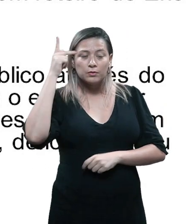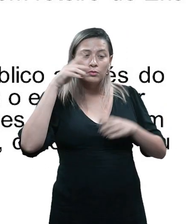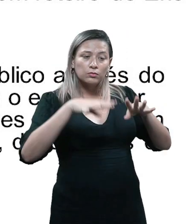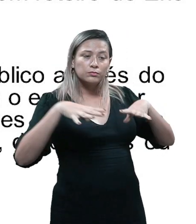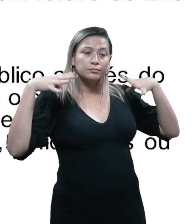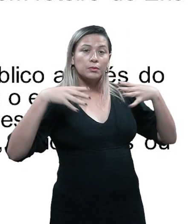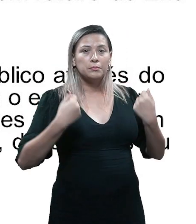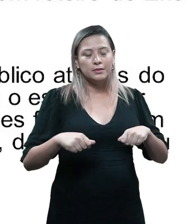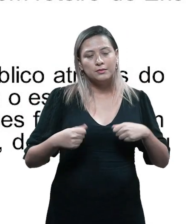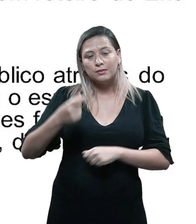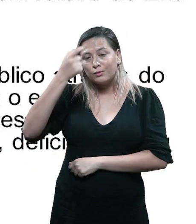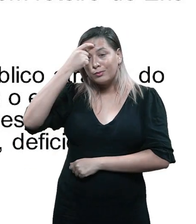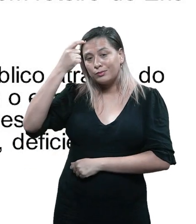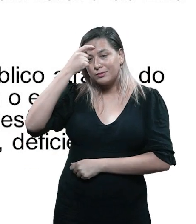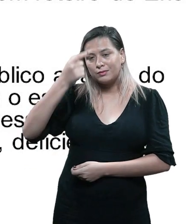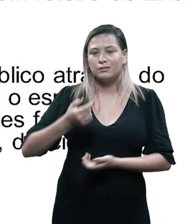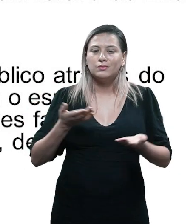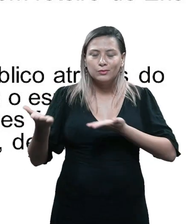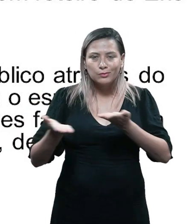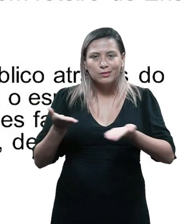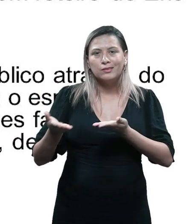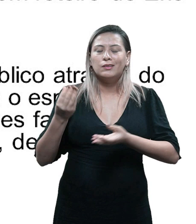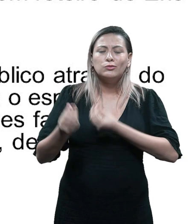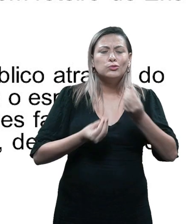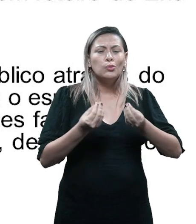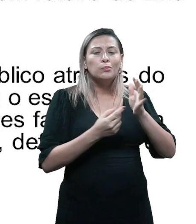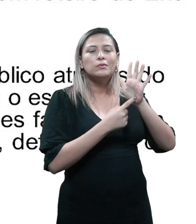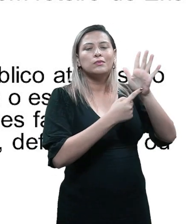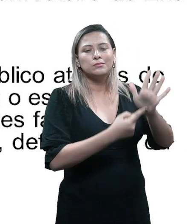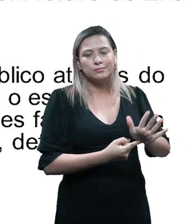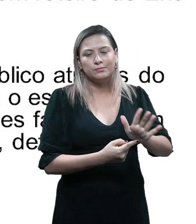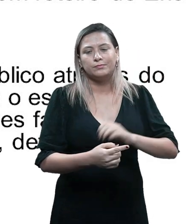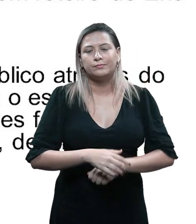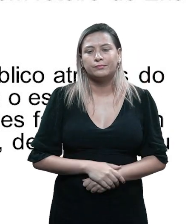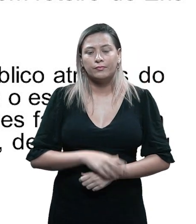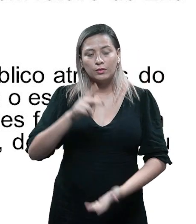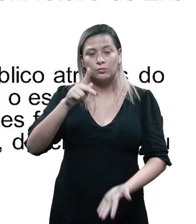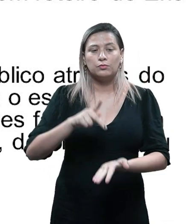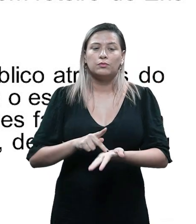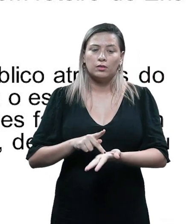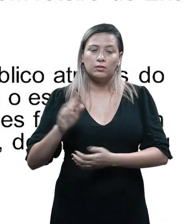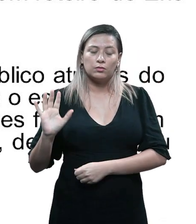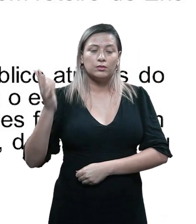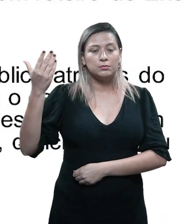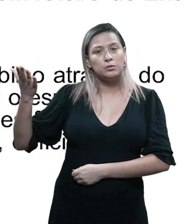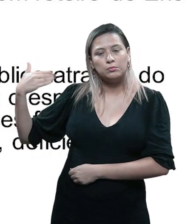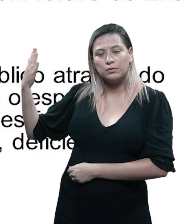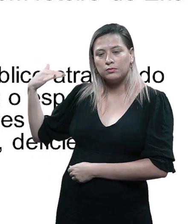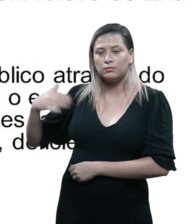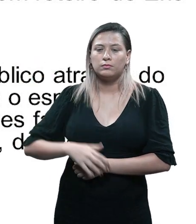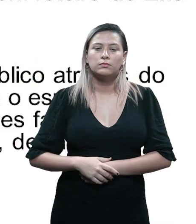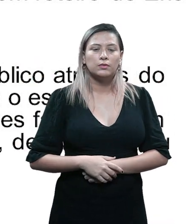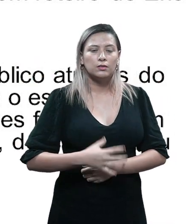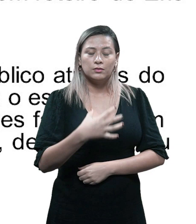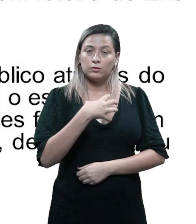precisa estar ciente. Eles são tratados pela exposição. Esses fatos podem ser acontecimentos do passado,